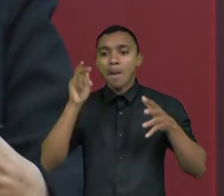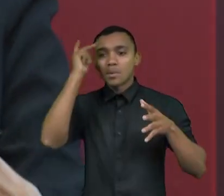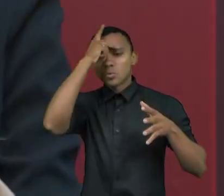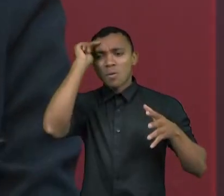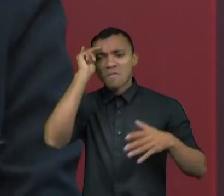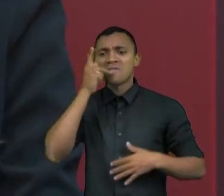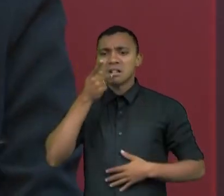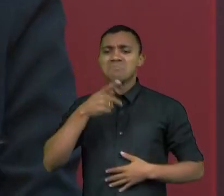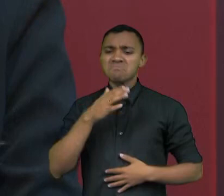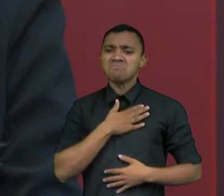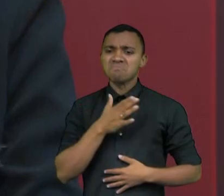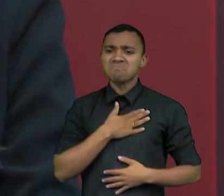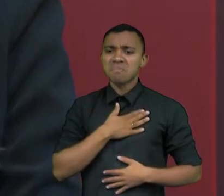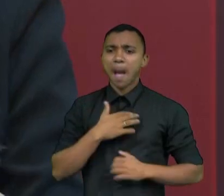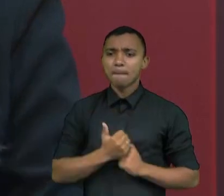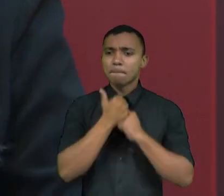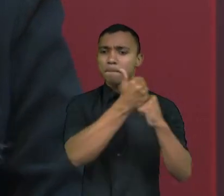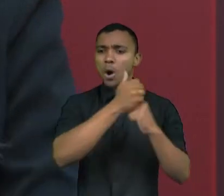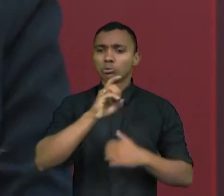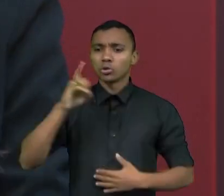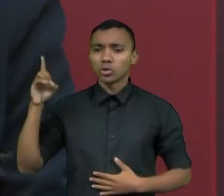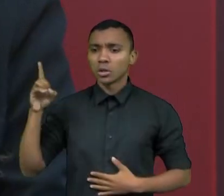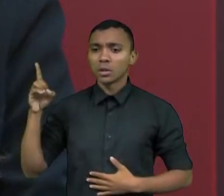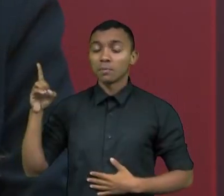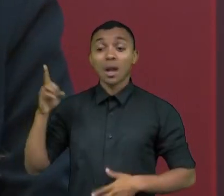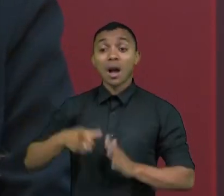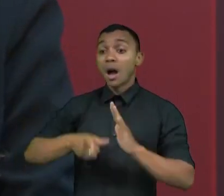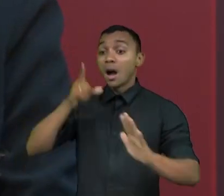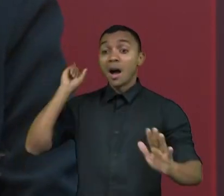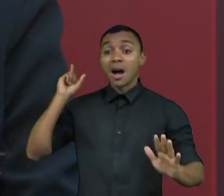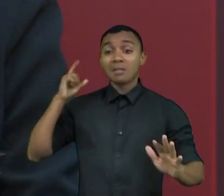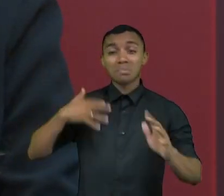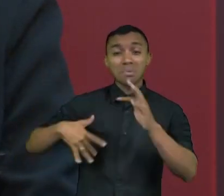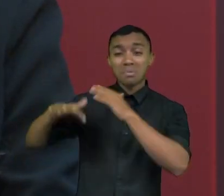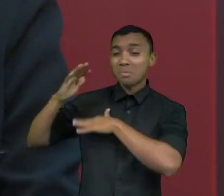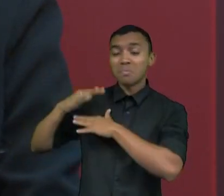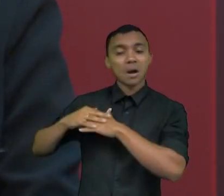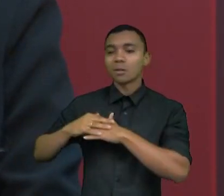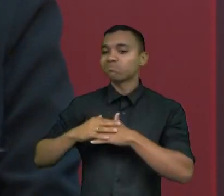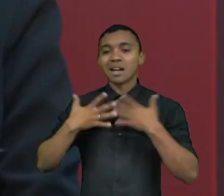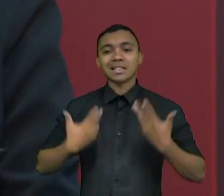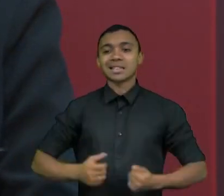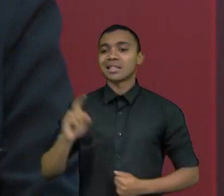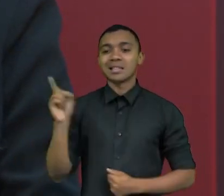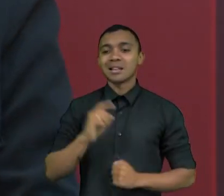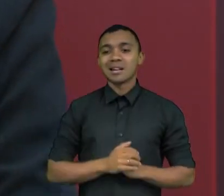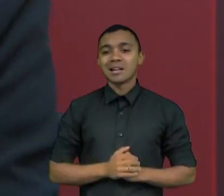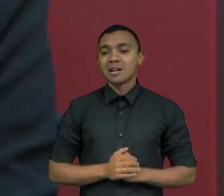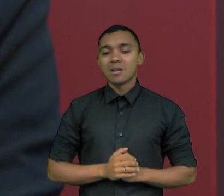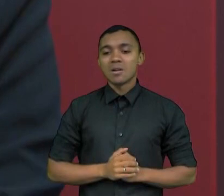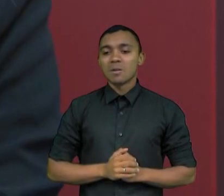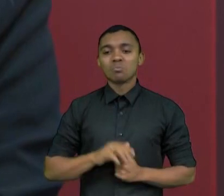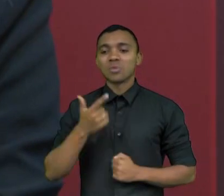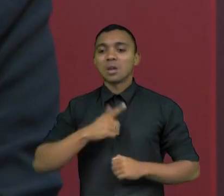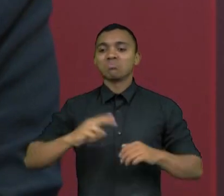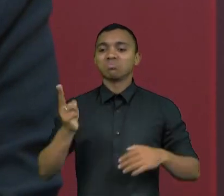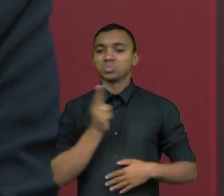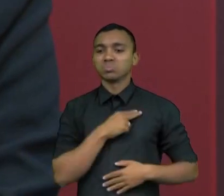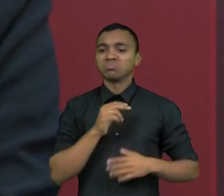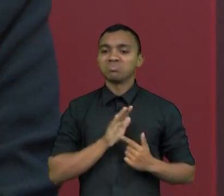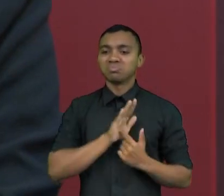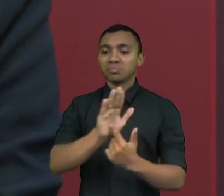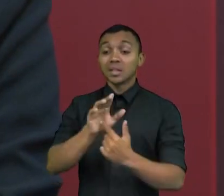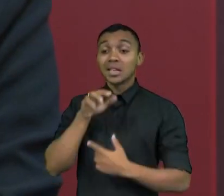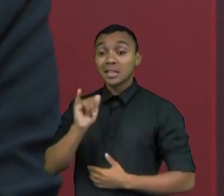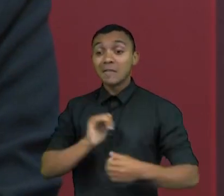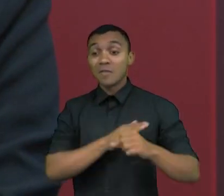peito e diz, eu sou de direita. Isso era politicamente incorreto nesse país, ninguém se dizia de direita, de quem todo mundo que entrava em uma campanha